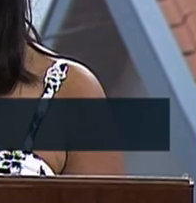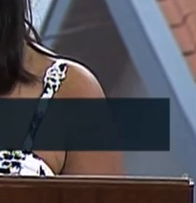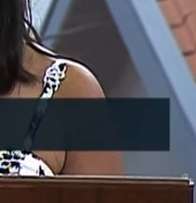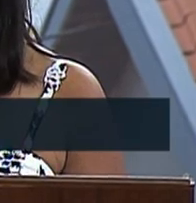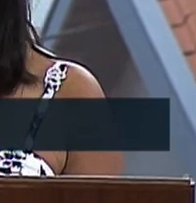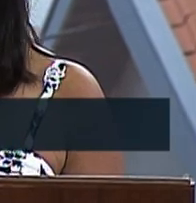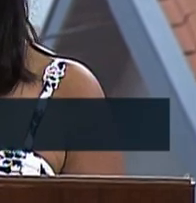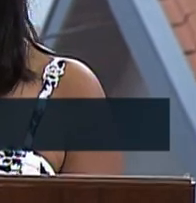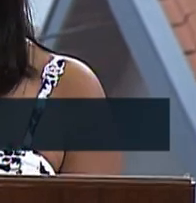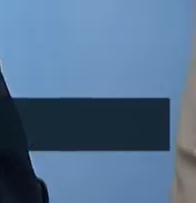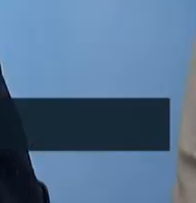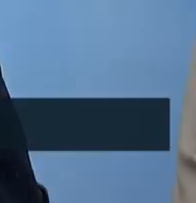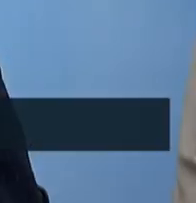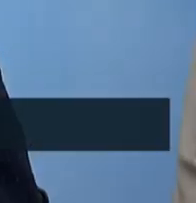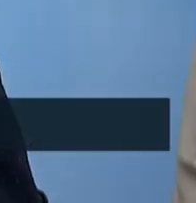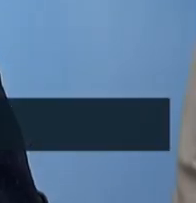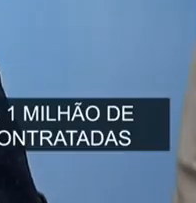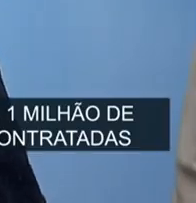Amém.